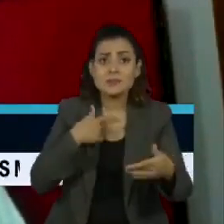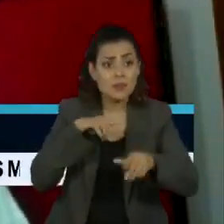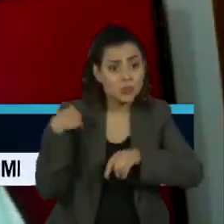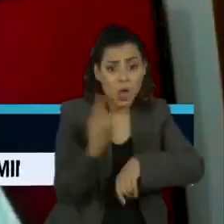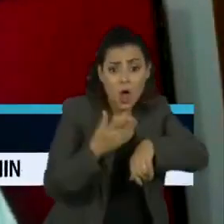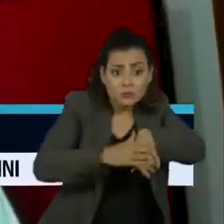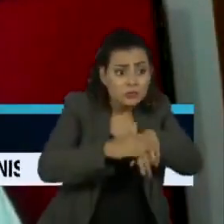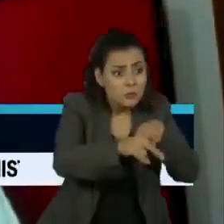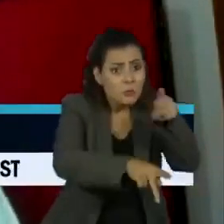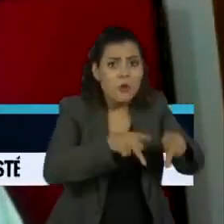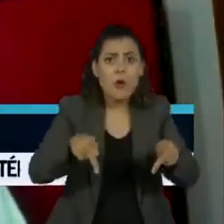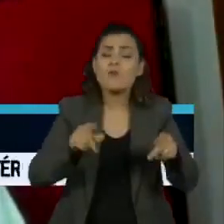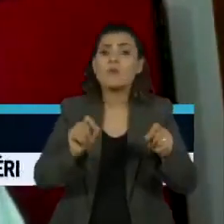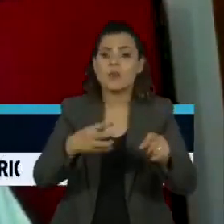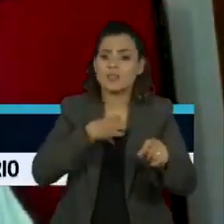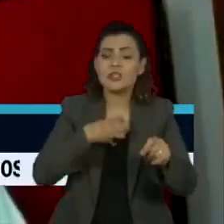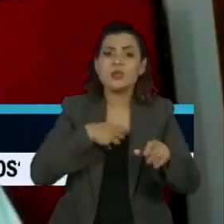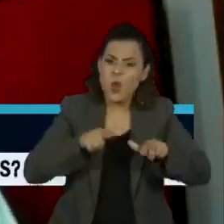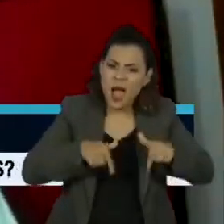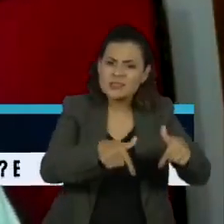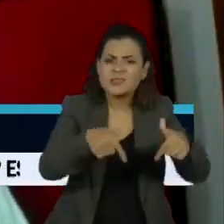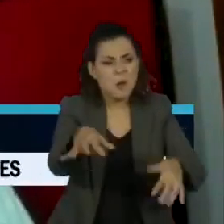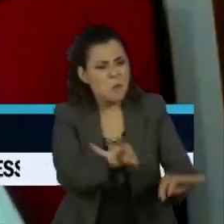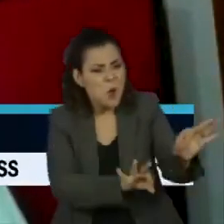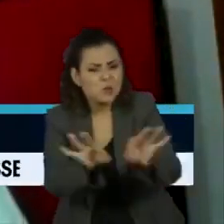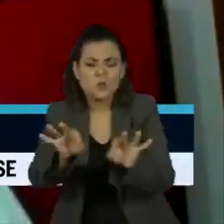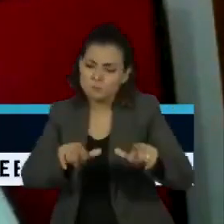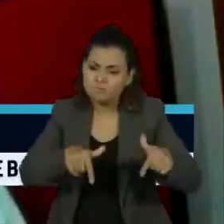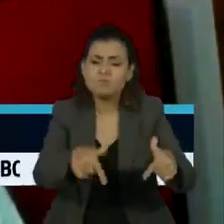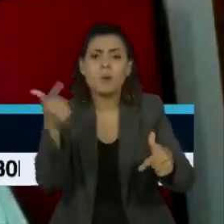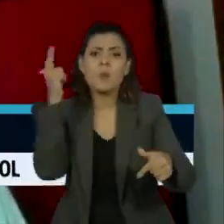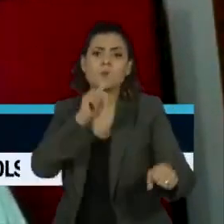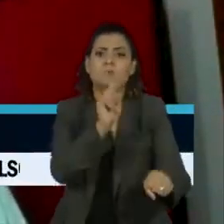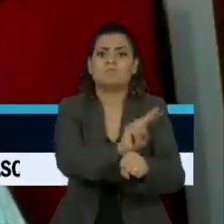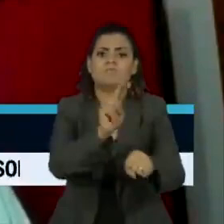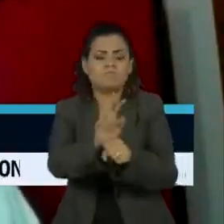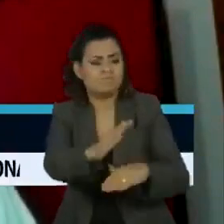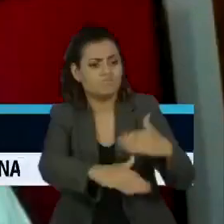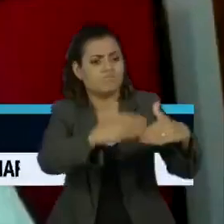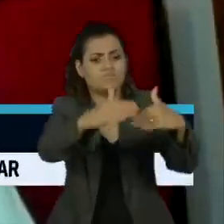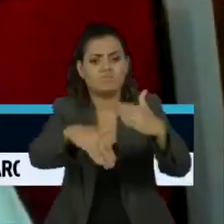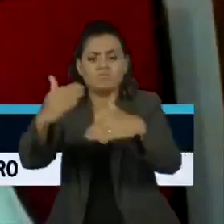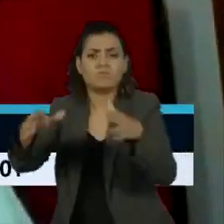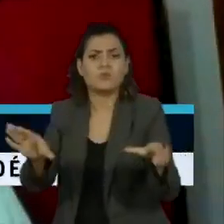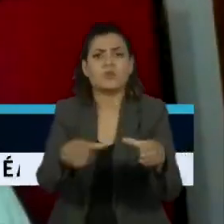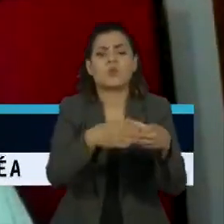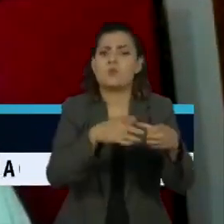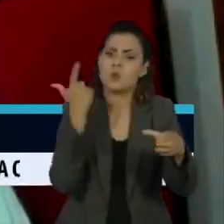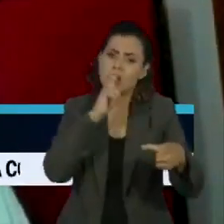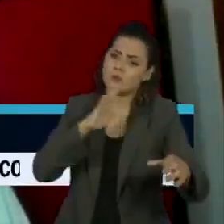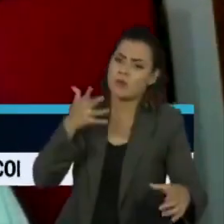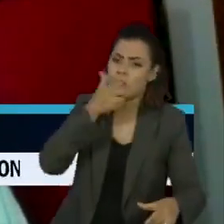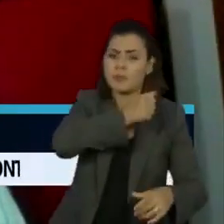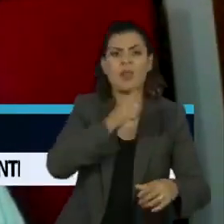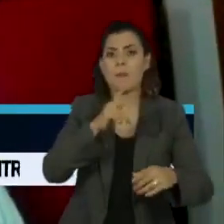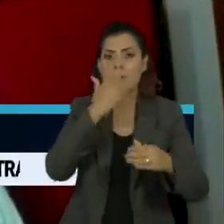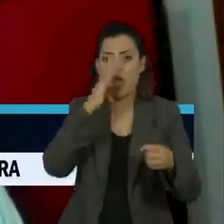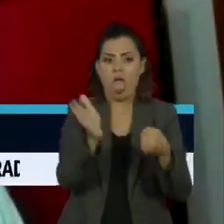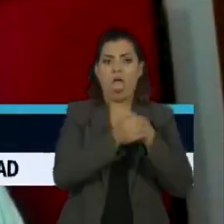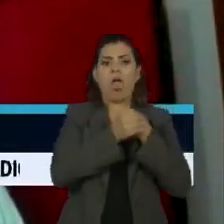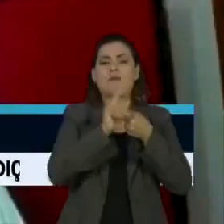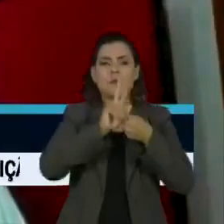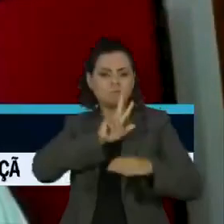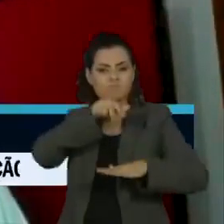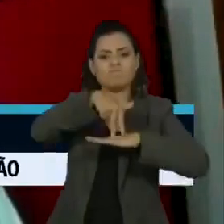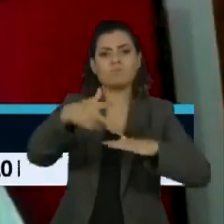nós em forma de ações efetivas que possam ser desenvolvidas para que saiamos dessa invisibilidade tão